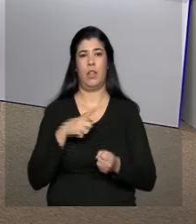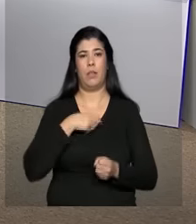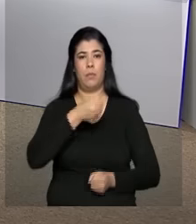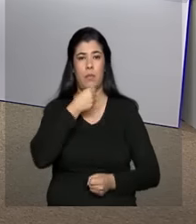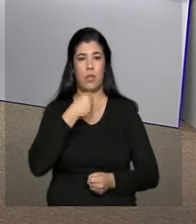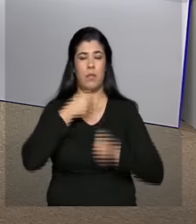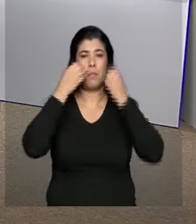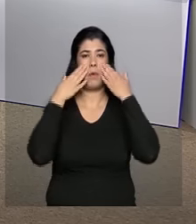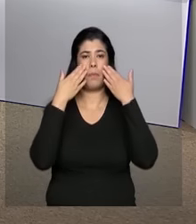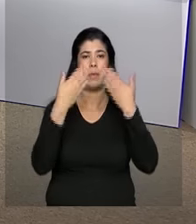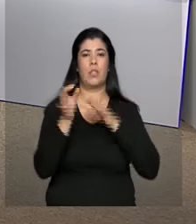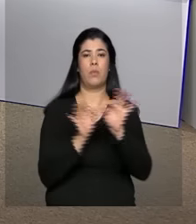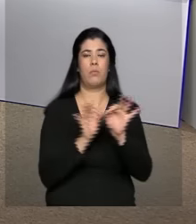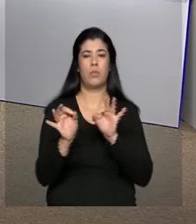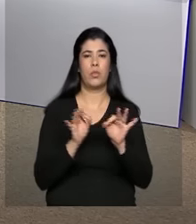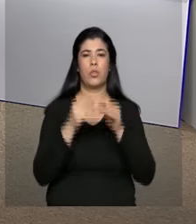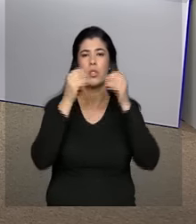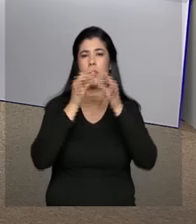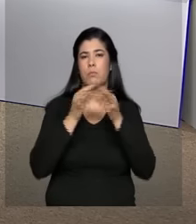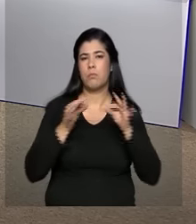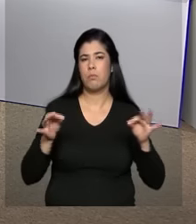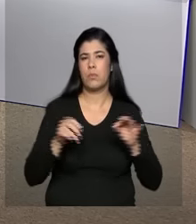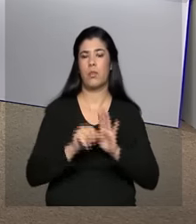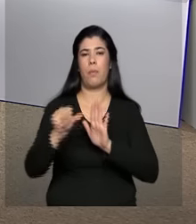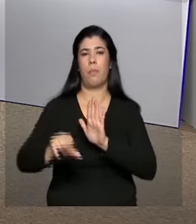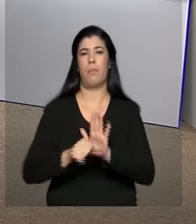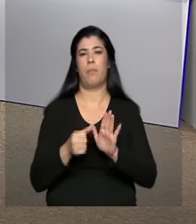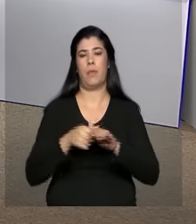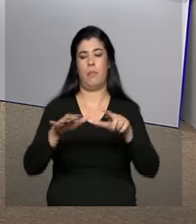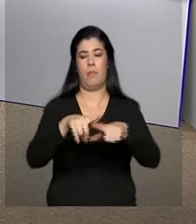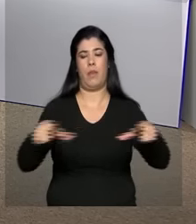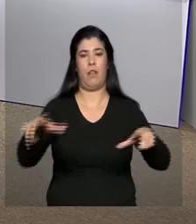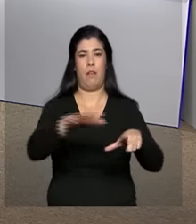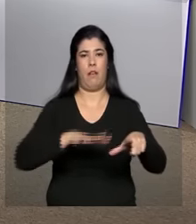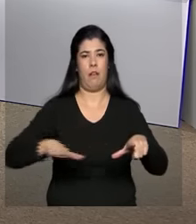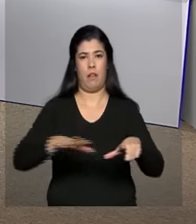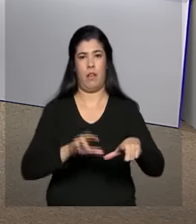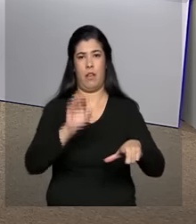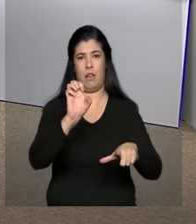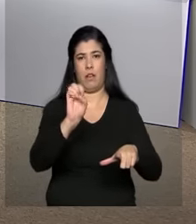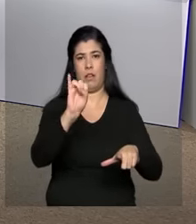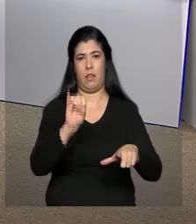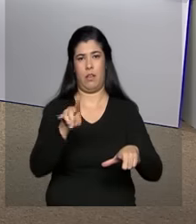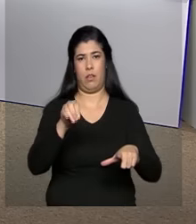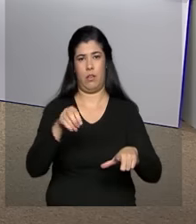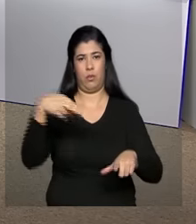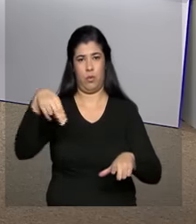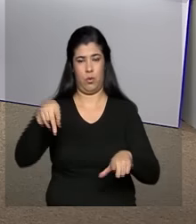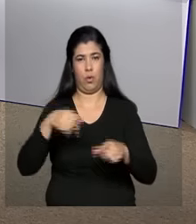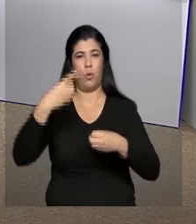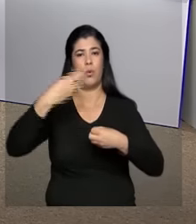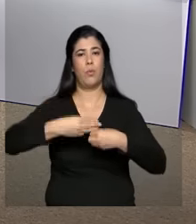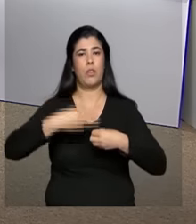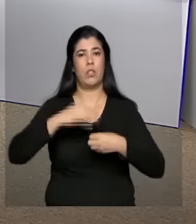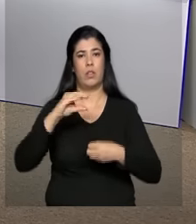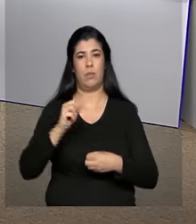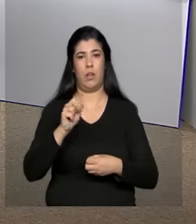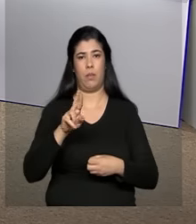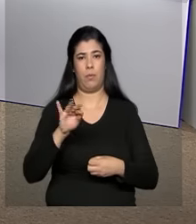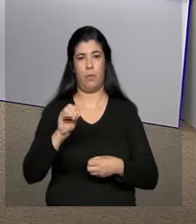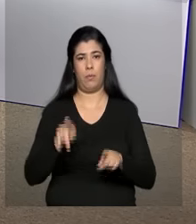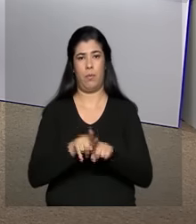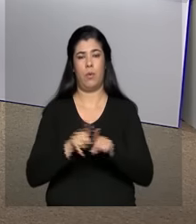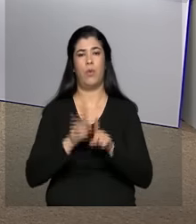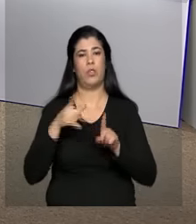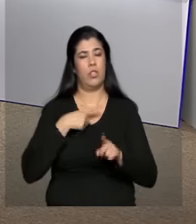detalhes do projeto. A primeira estação de bombeamento do Eixo Norte, localizada no município de Cabrobó, foi concluída e será